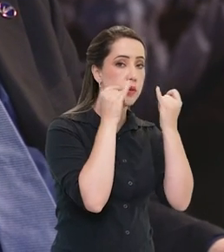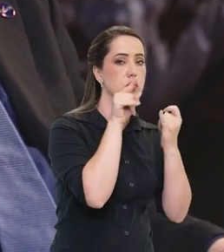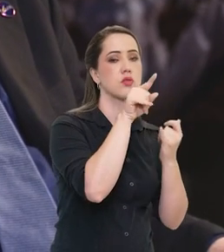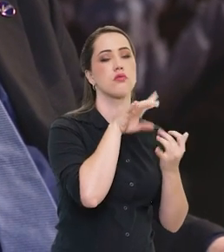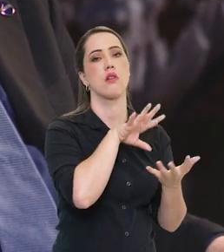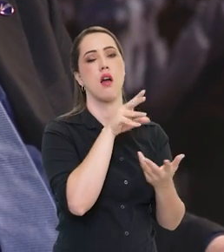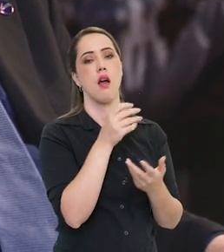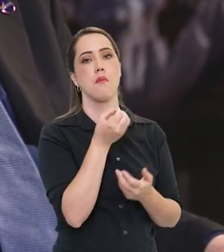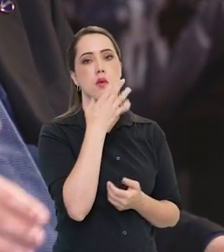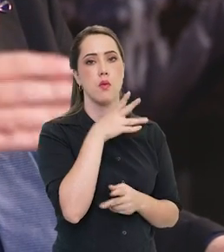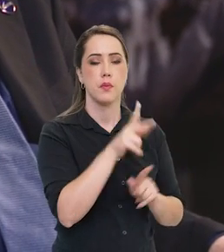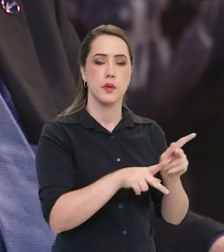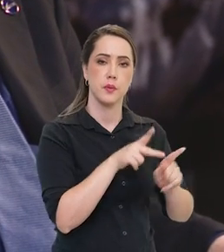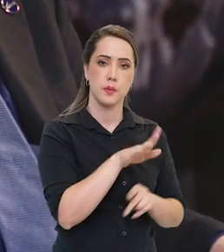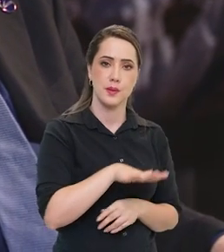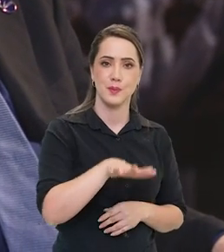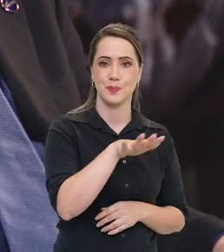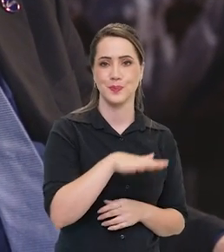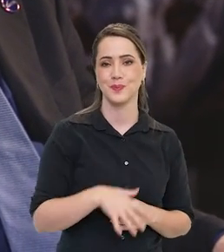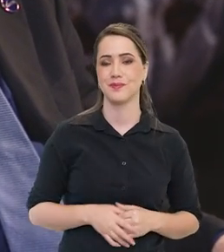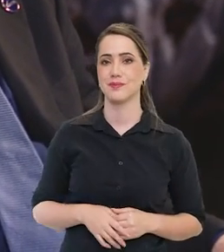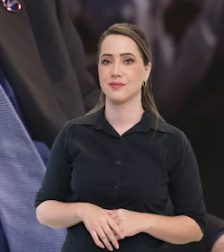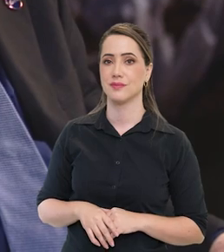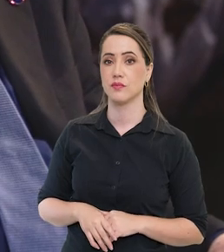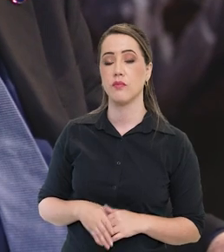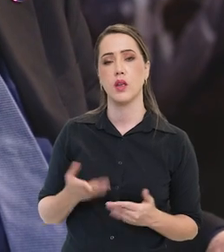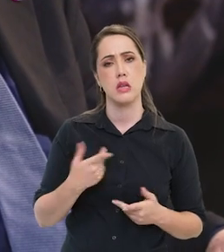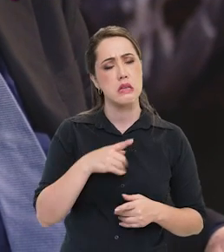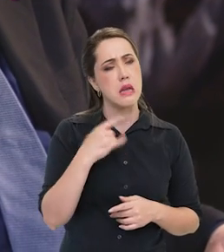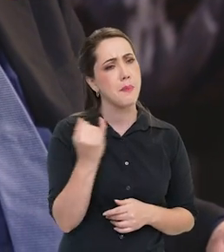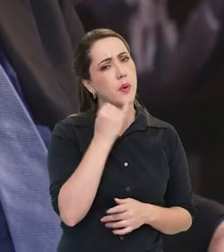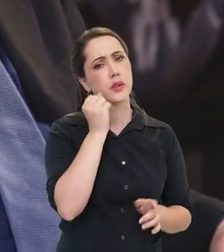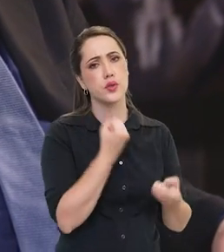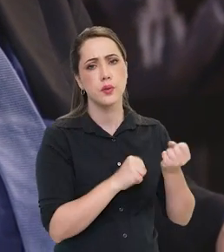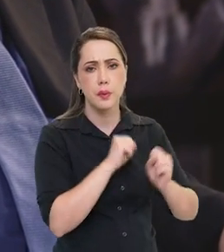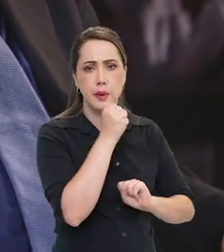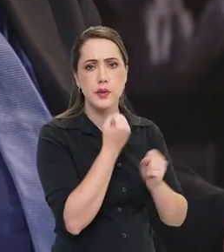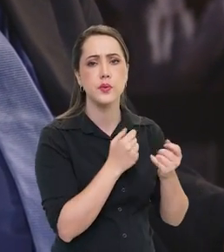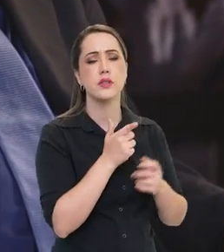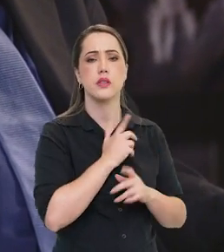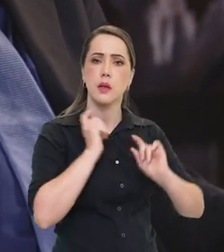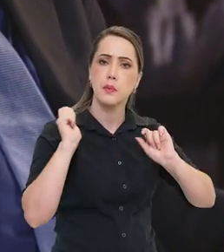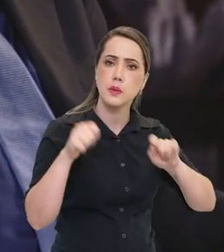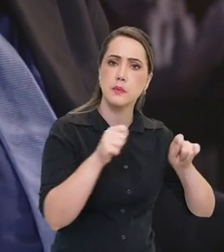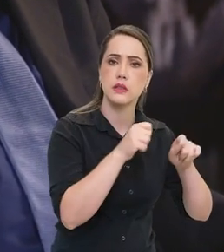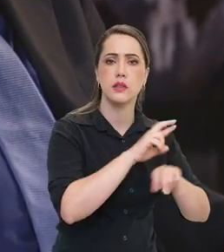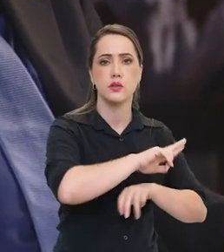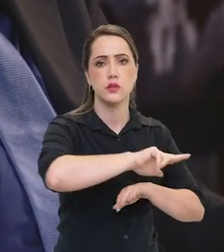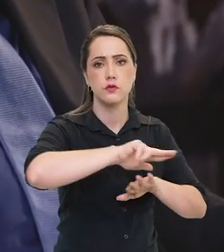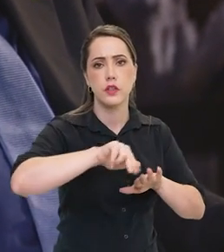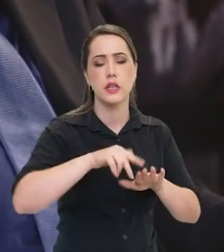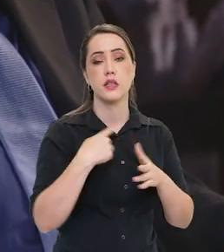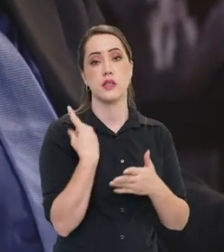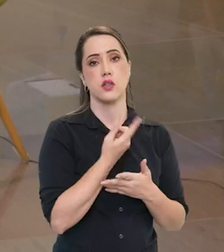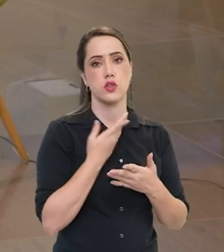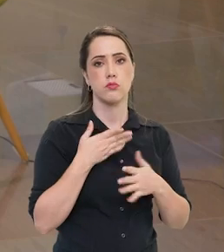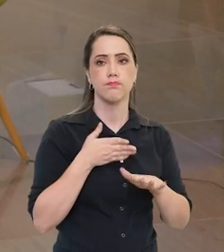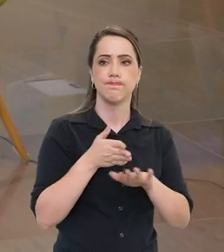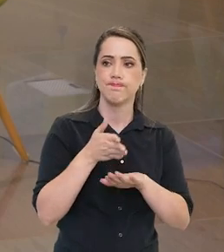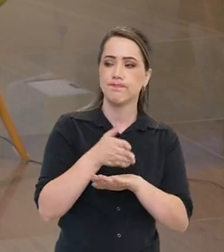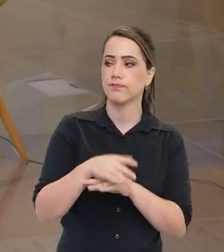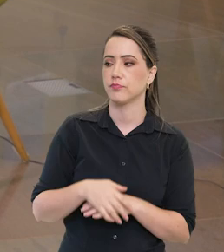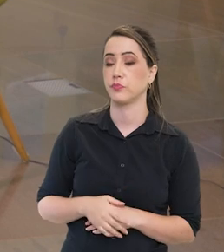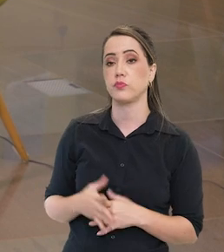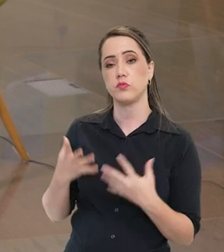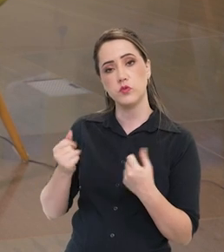para a população de uma forma geral. E movimenta a indústria, tem grandes perspectivas. Nós estamos